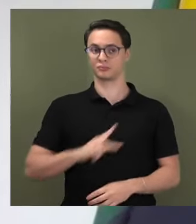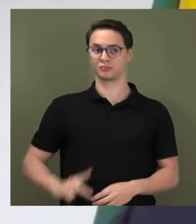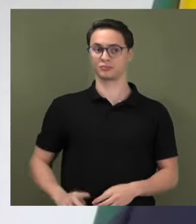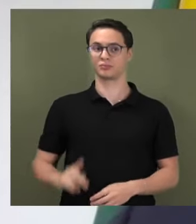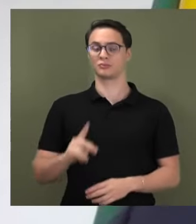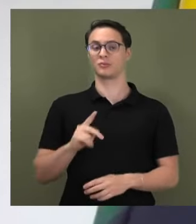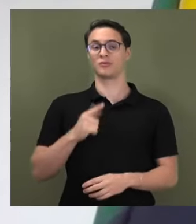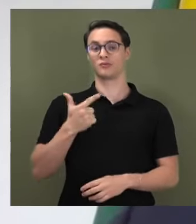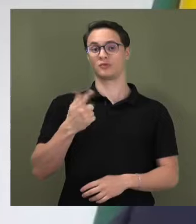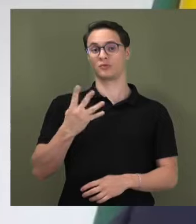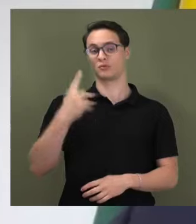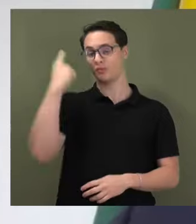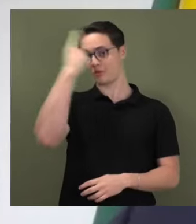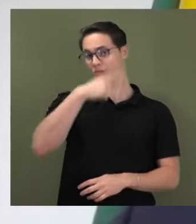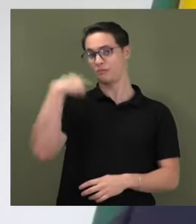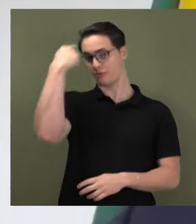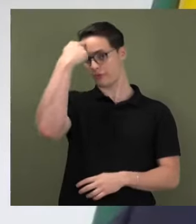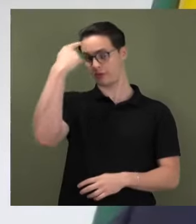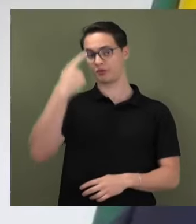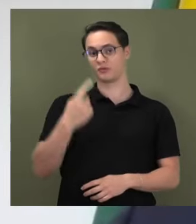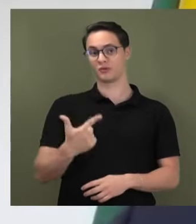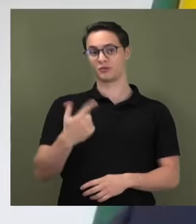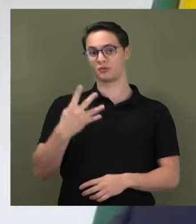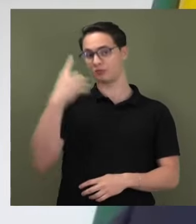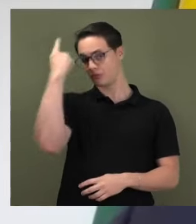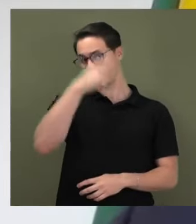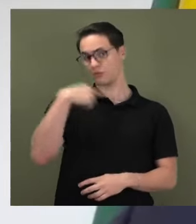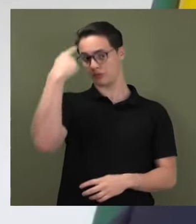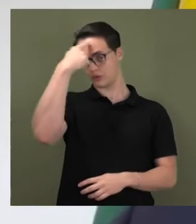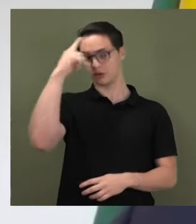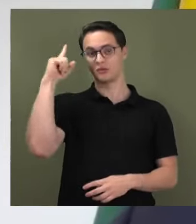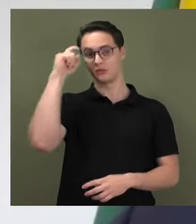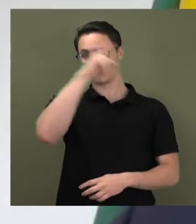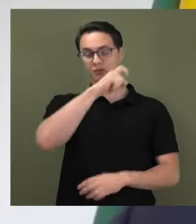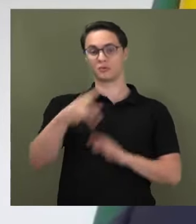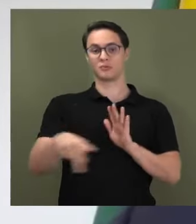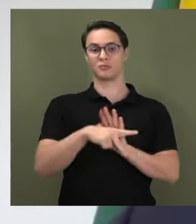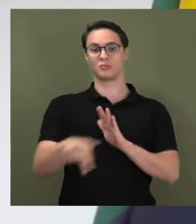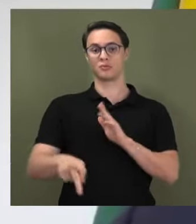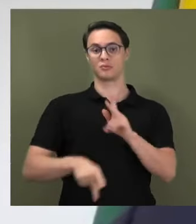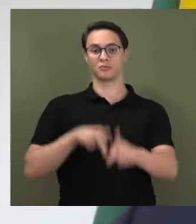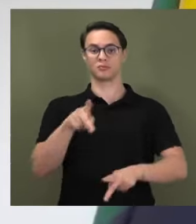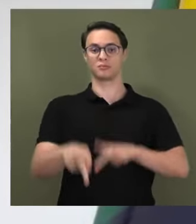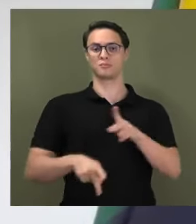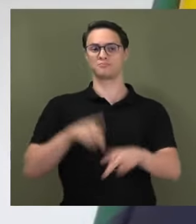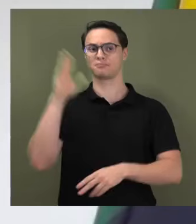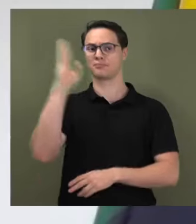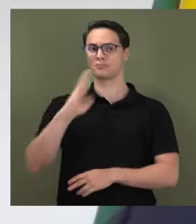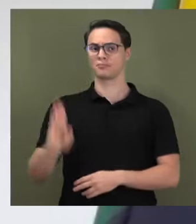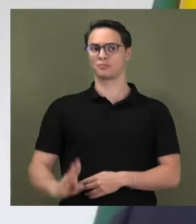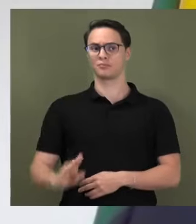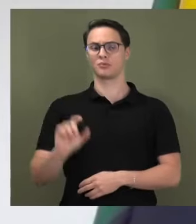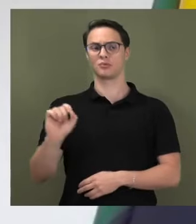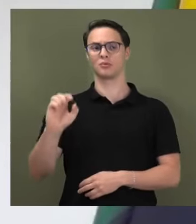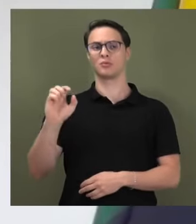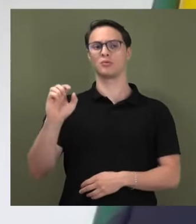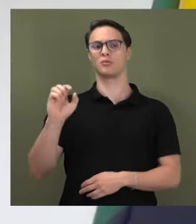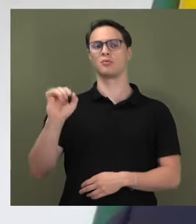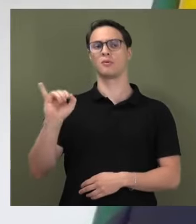horas, foram 24 horas difíceis do brasileiro, cidadão de bem, da imagem